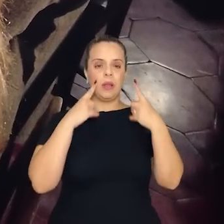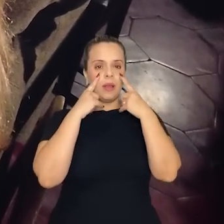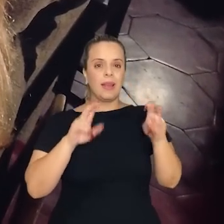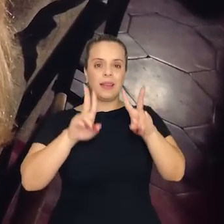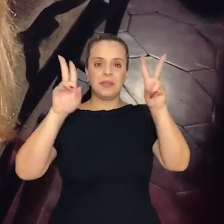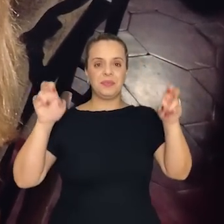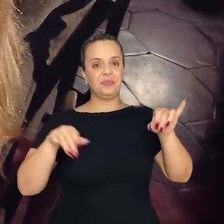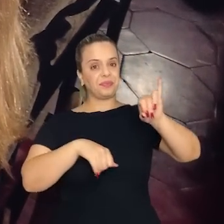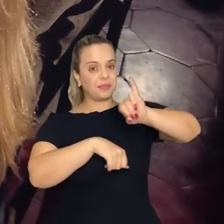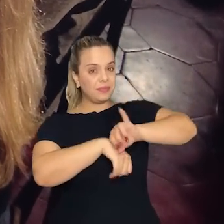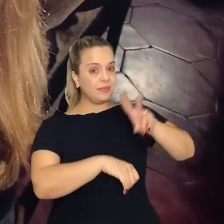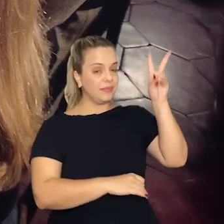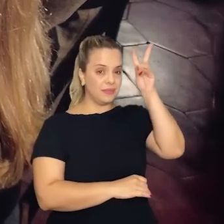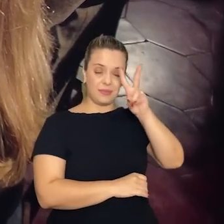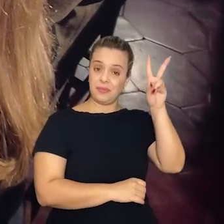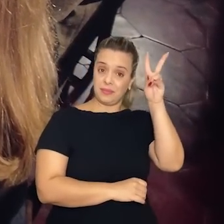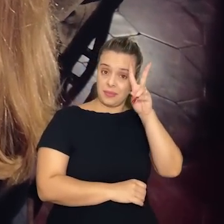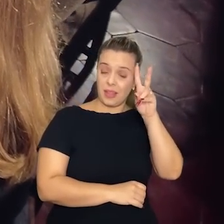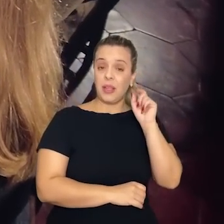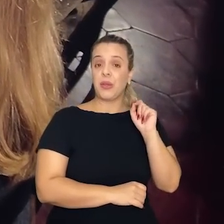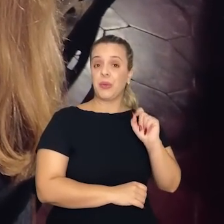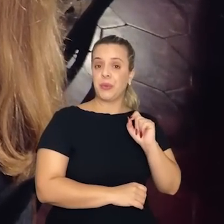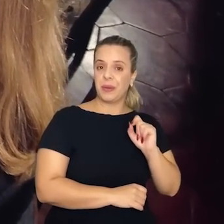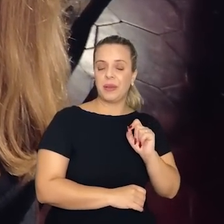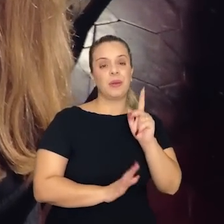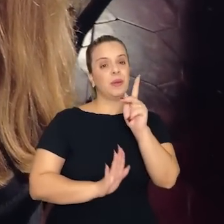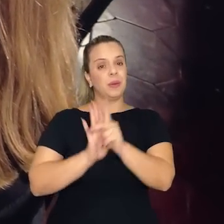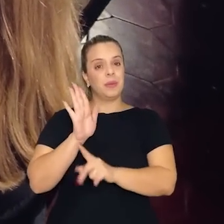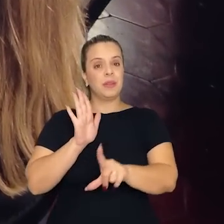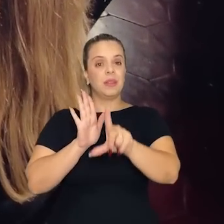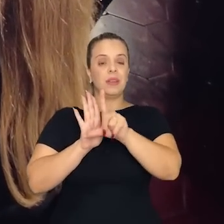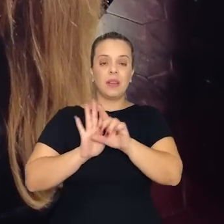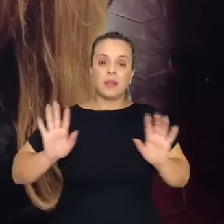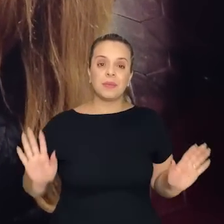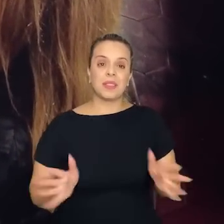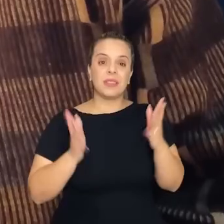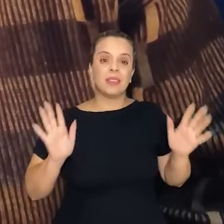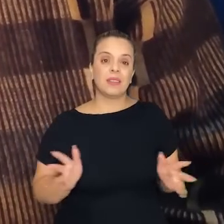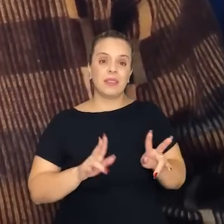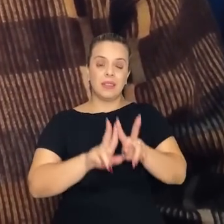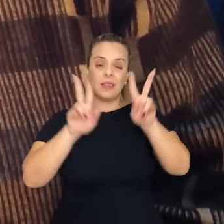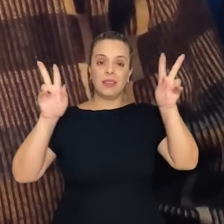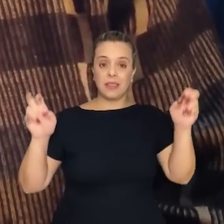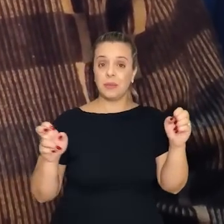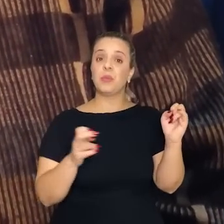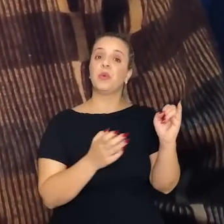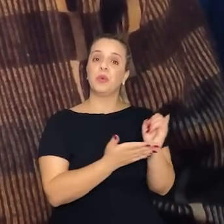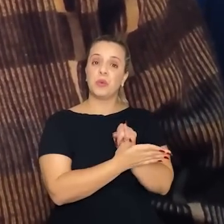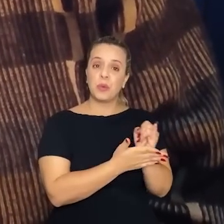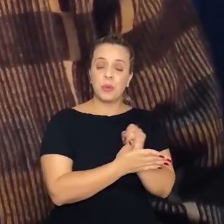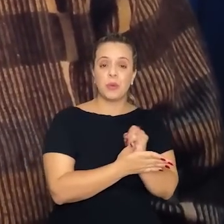centro histórico, que é projeto de lei de incentivos fiscal, que é uma